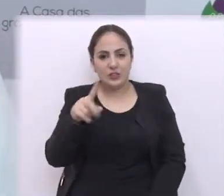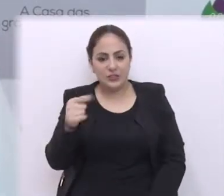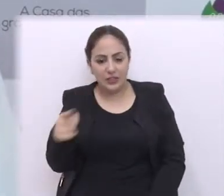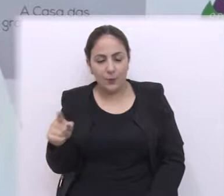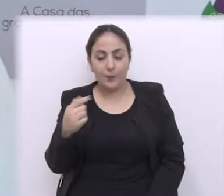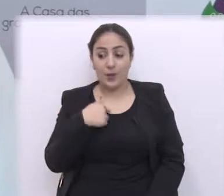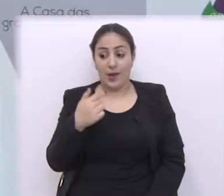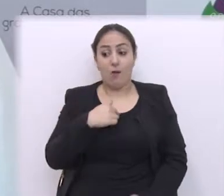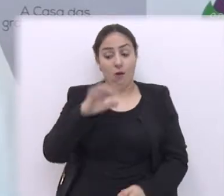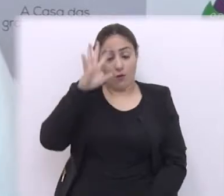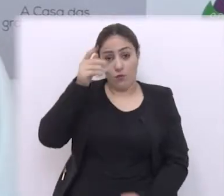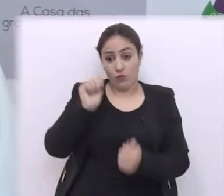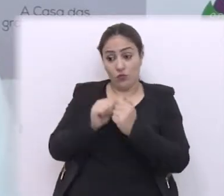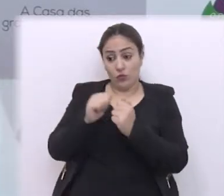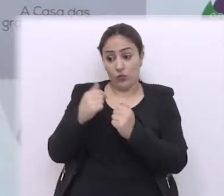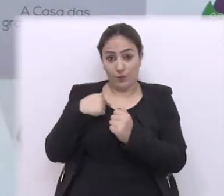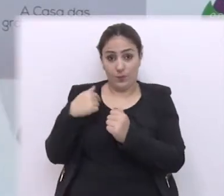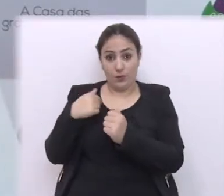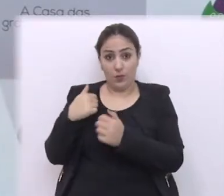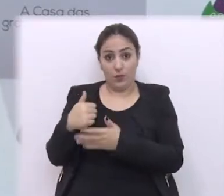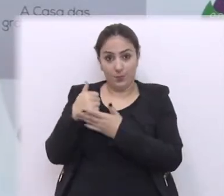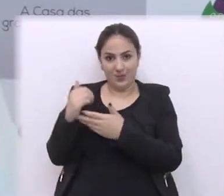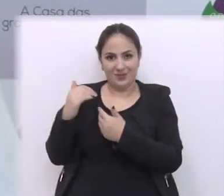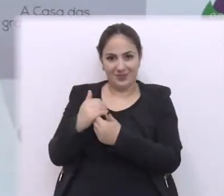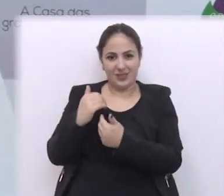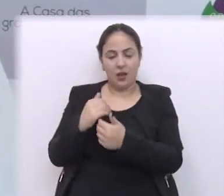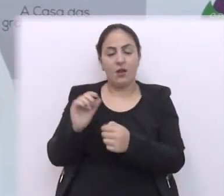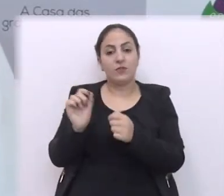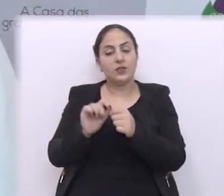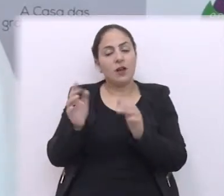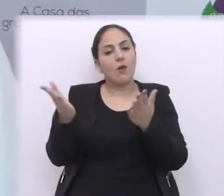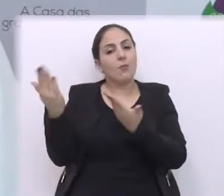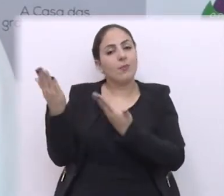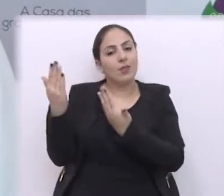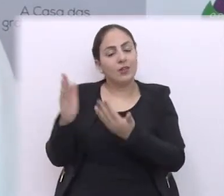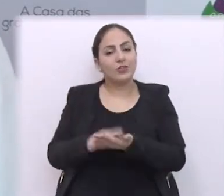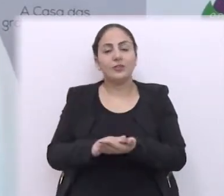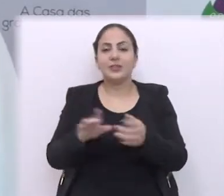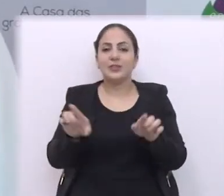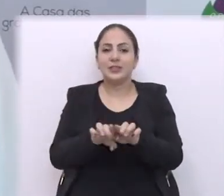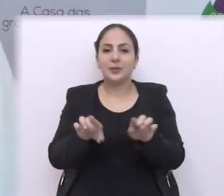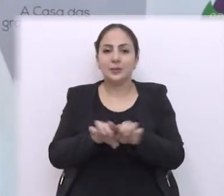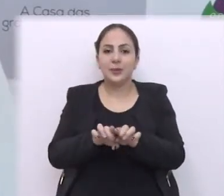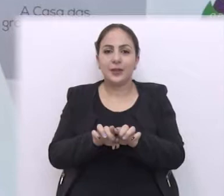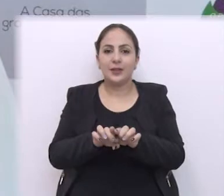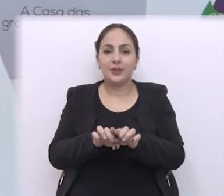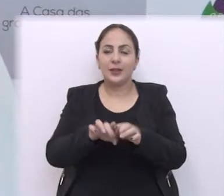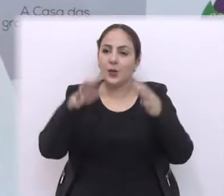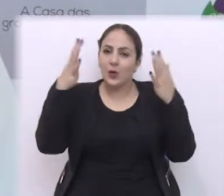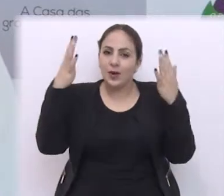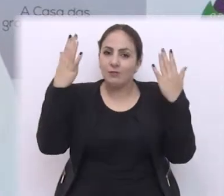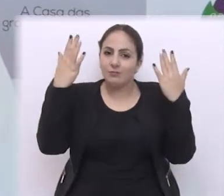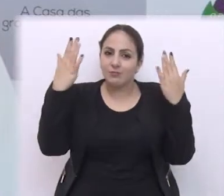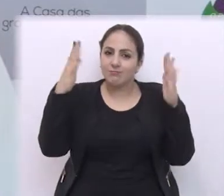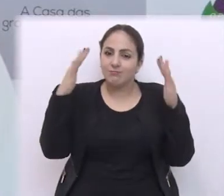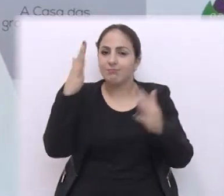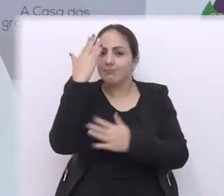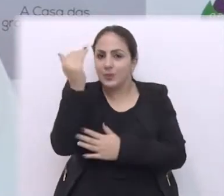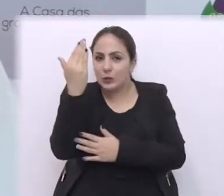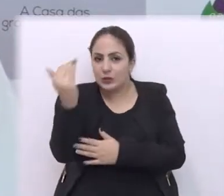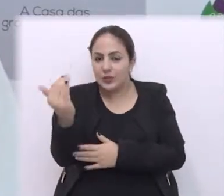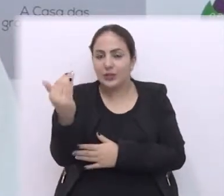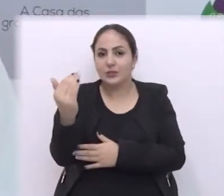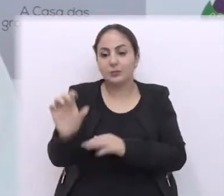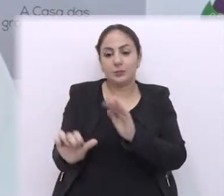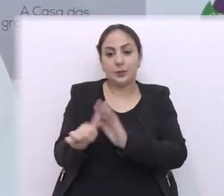junto com a minha assessoria que participa do rugby feminino fazer essa homenagem desejar a eles muito sucesso na